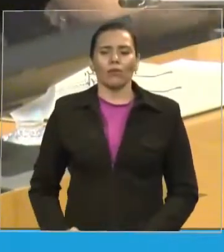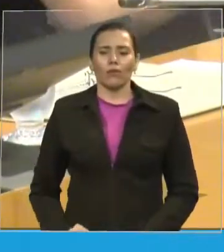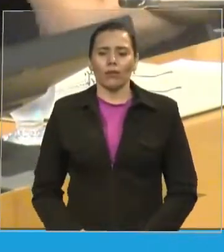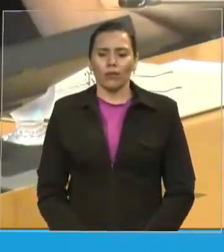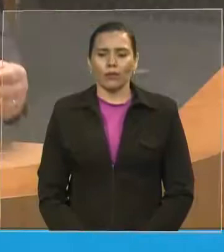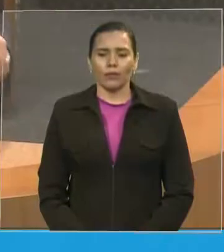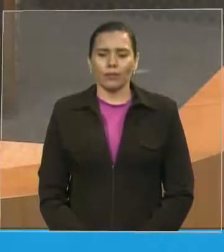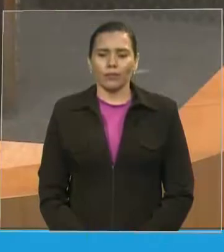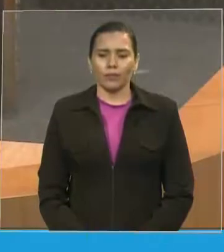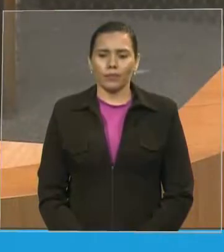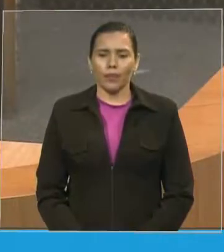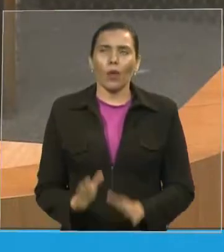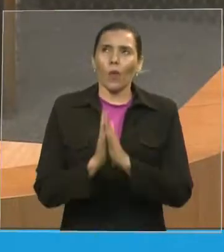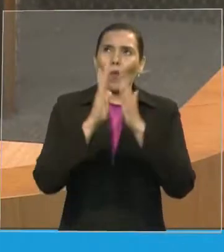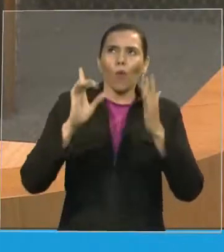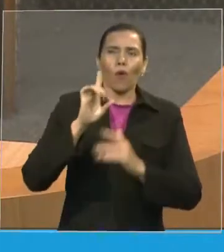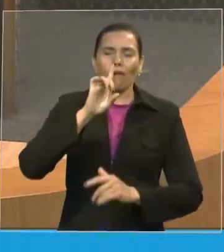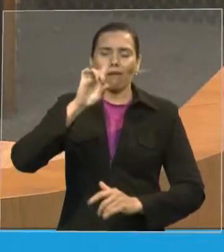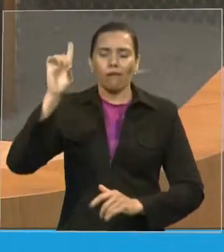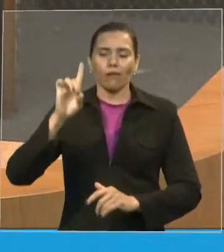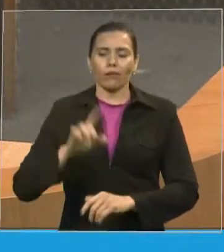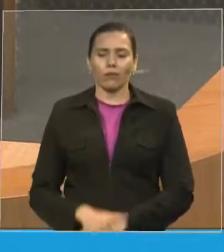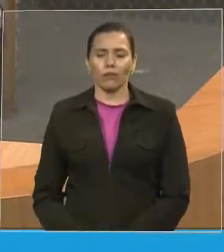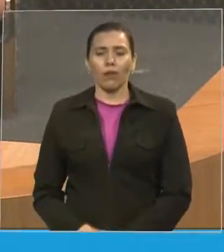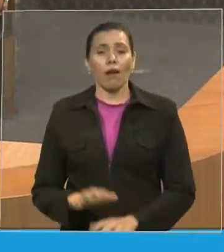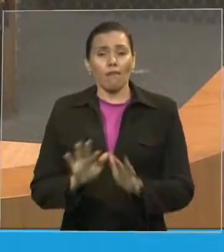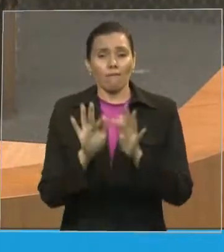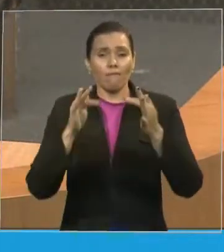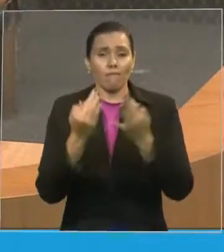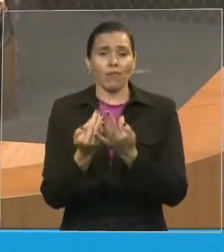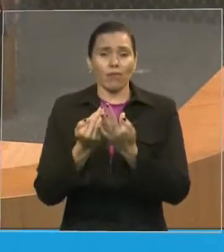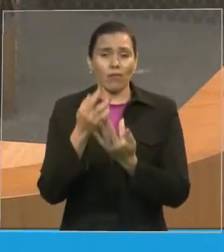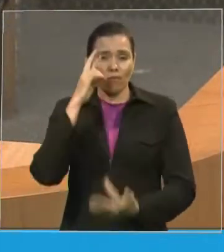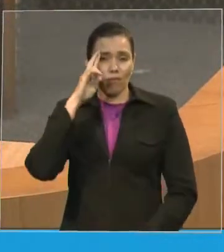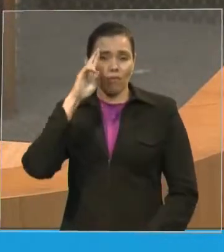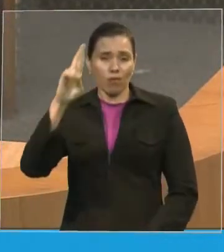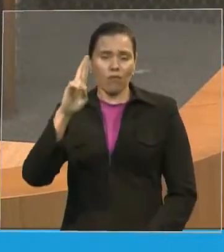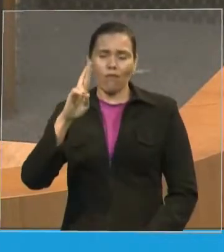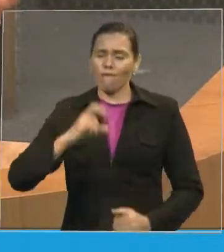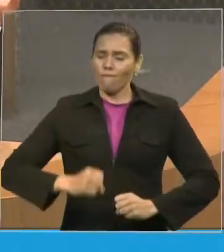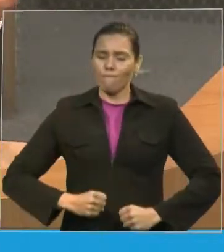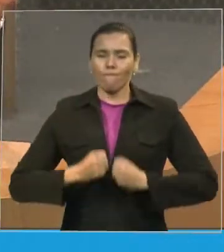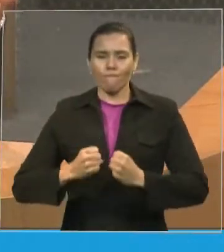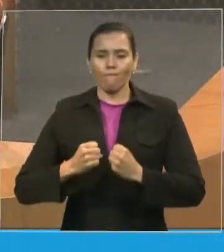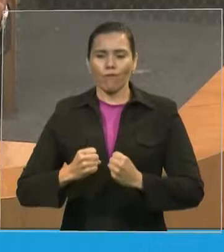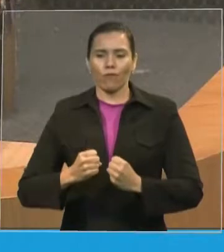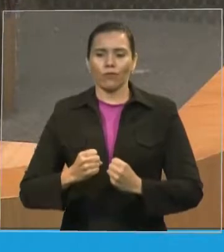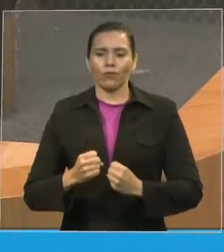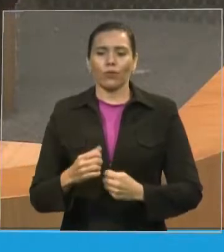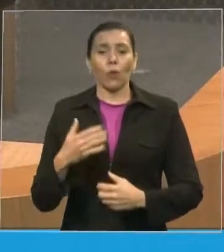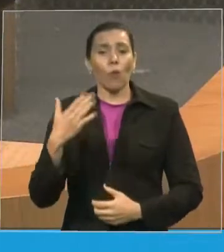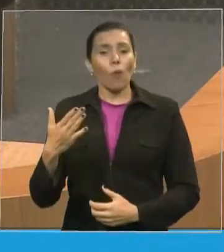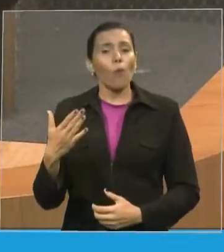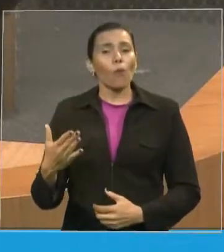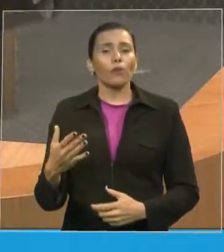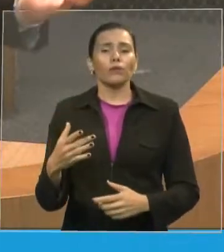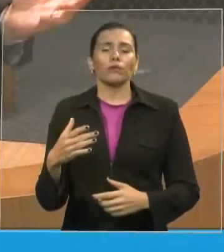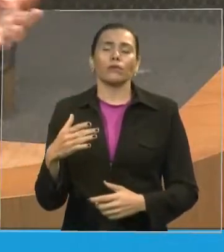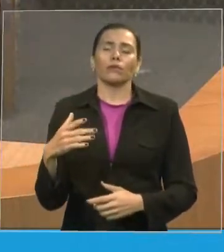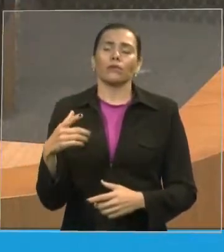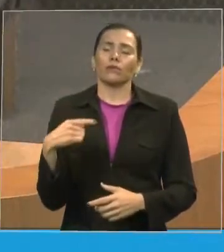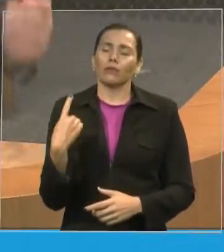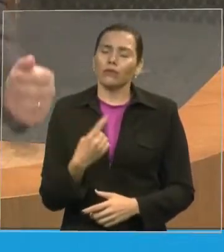E, quando a gente tenta fazer algumas organizações, no sentido de poder mobilizar melhor essa nação